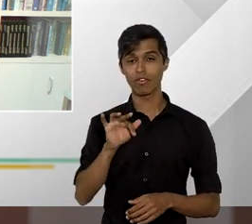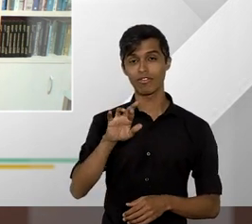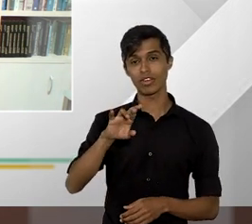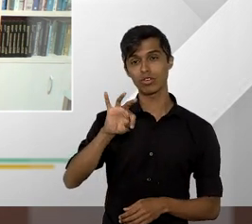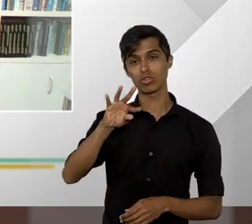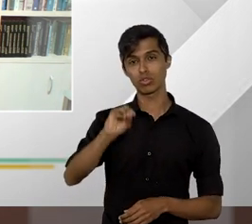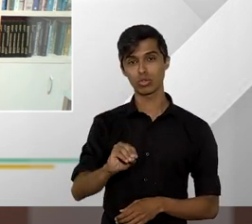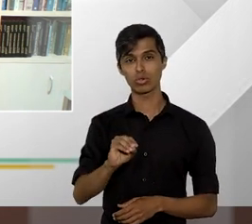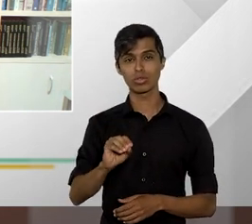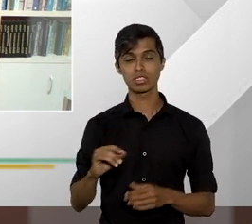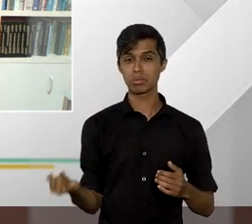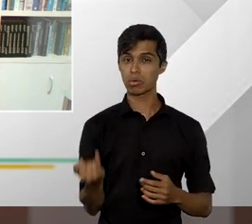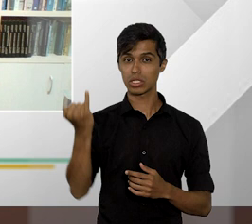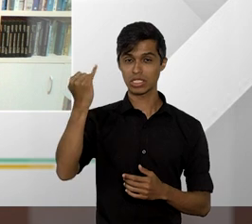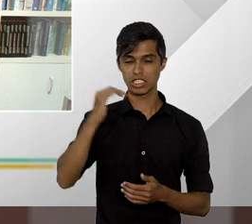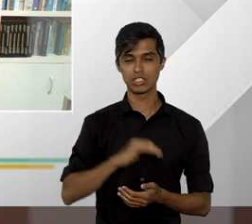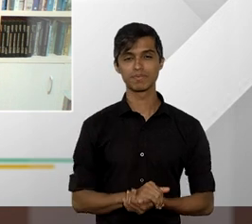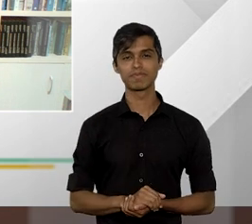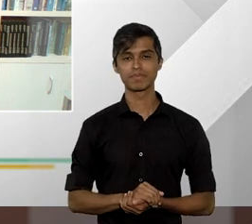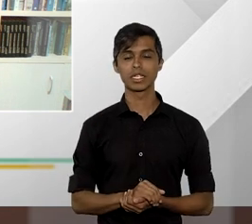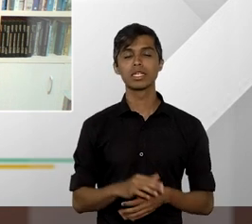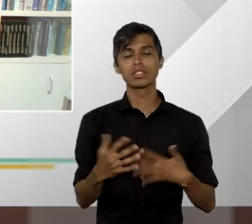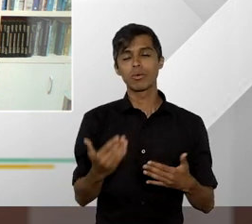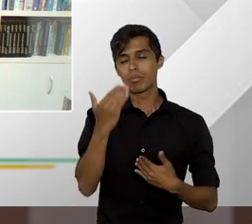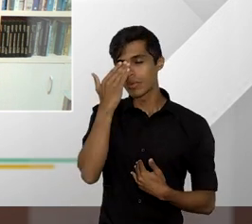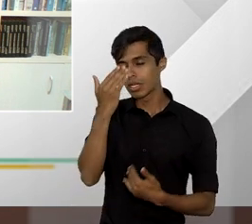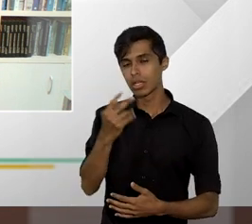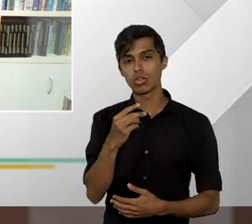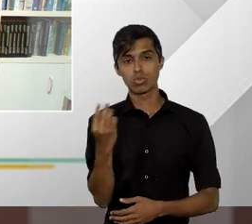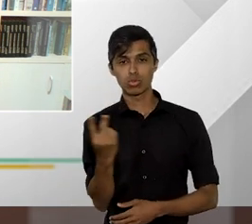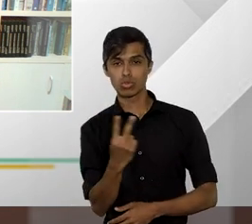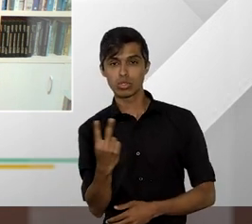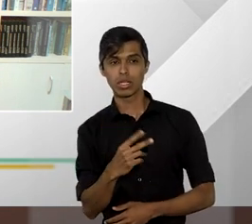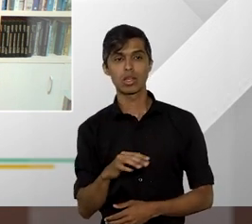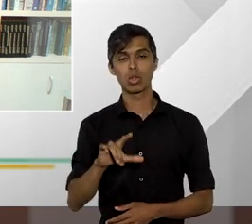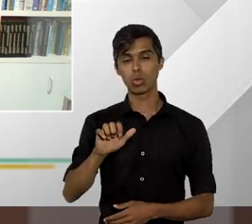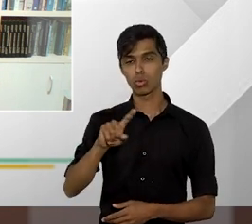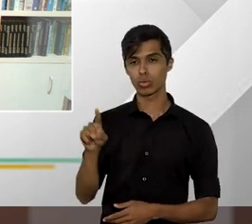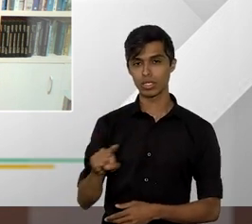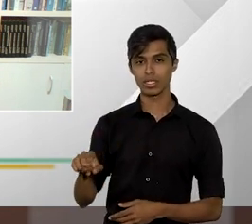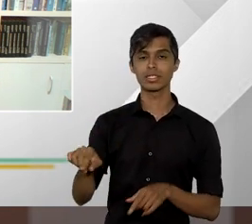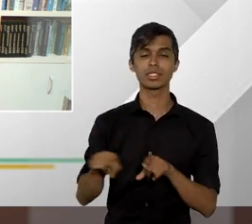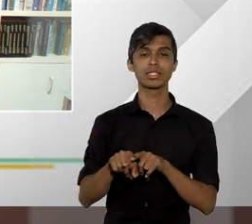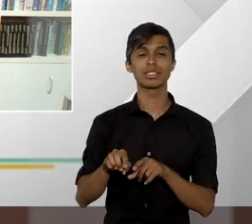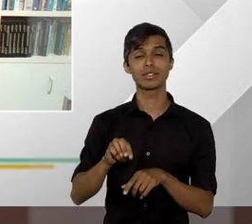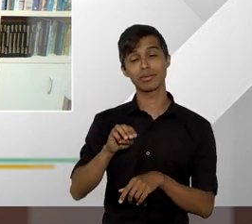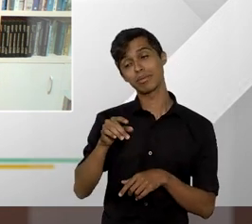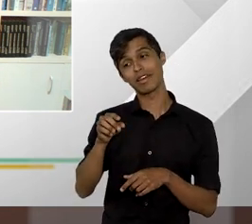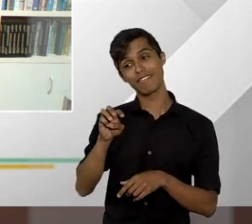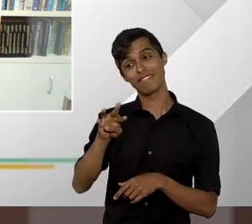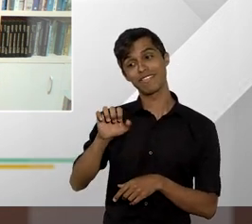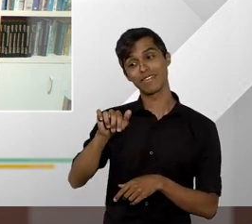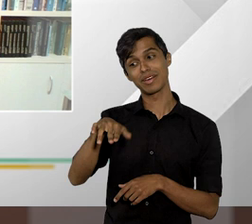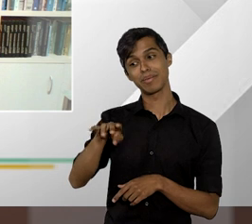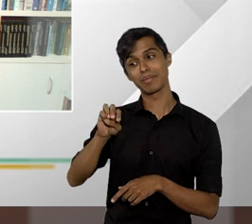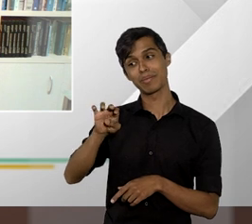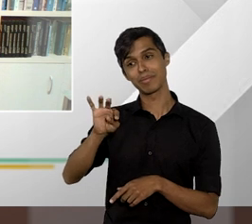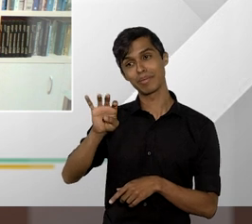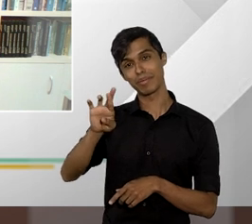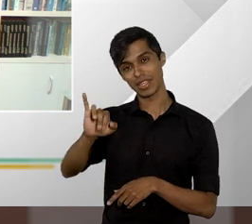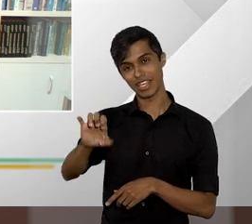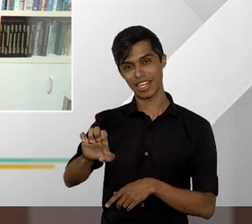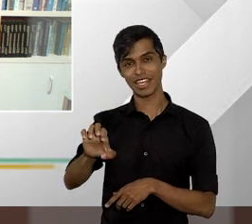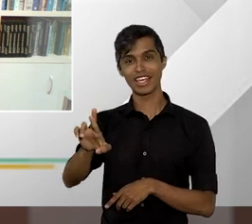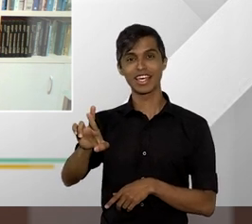para o STJ eu agradeço então a participação do professor Luiz Rodrigues Vambier ou Vambier mais uma vez muito obrigada pela